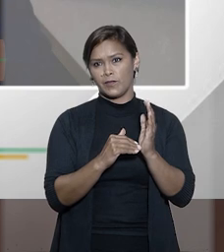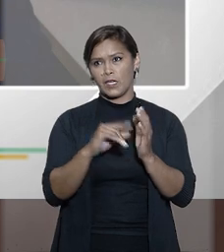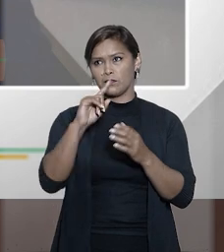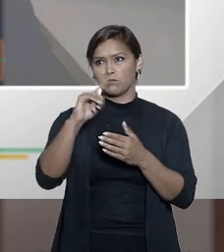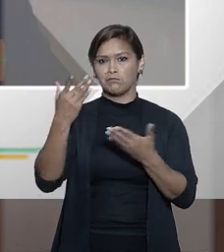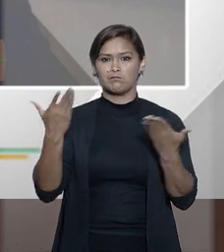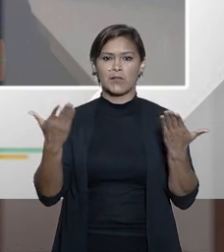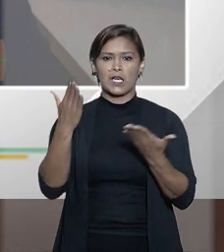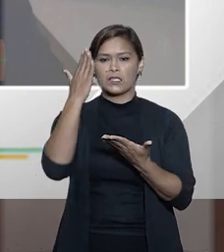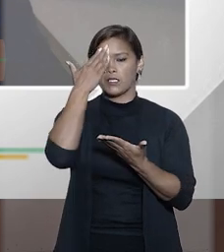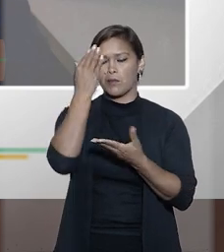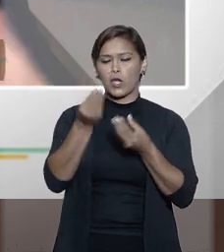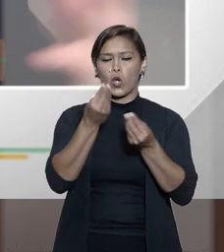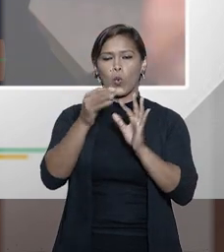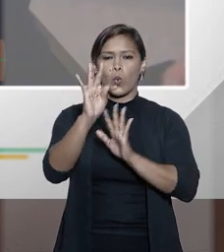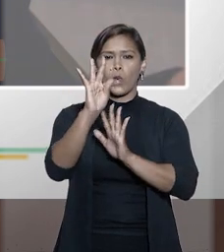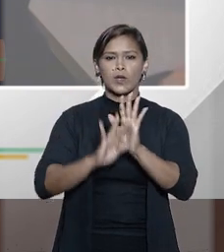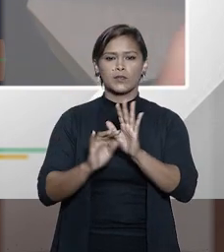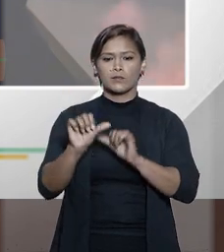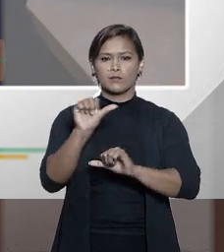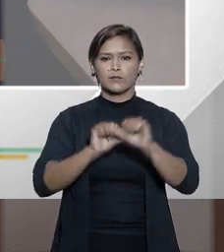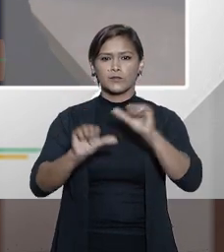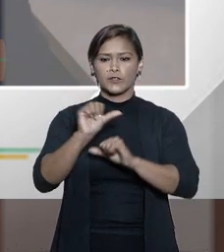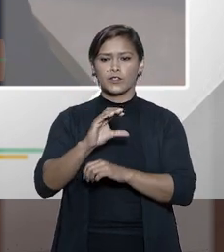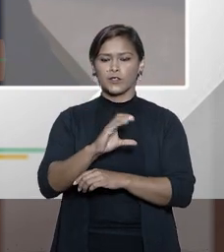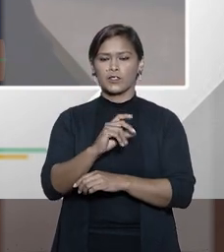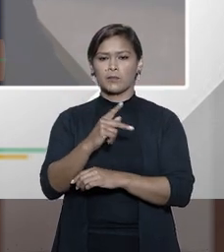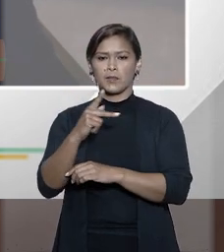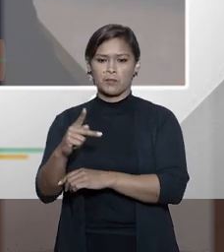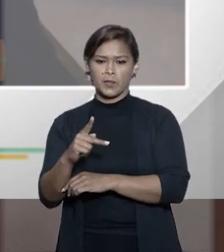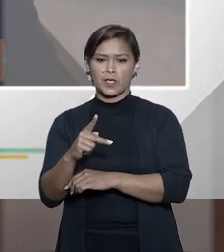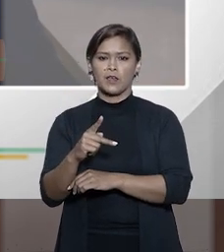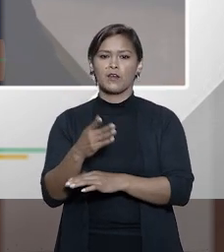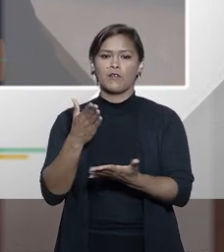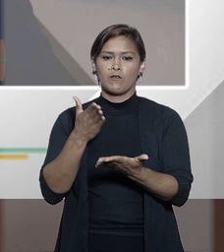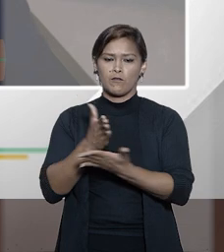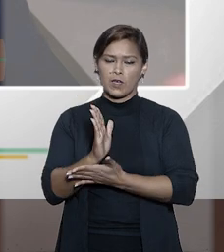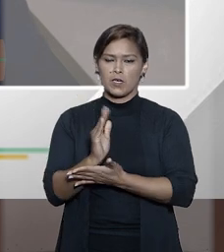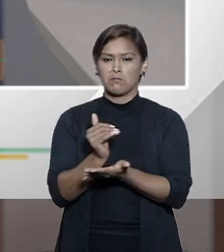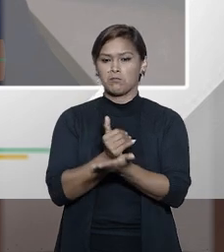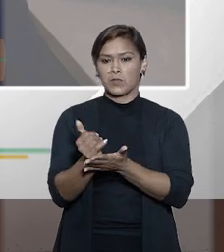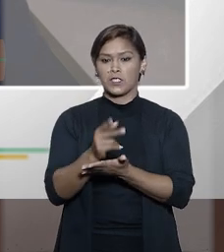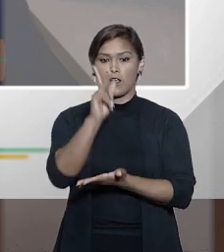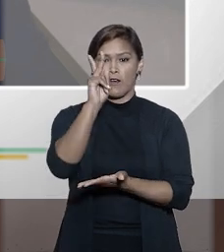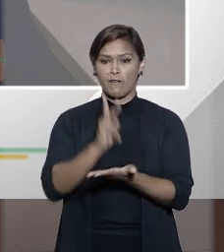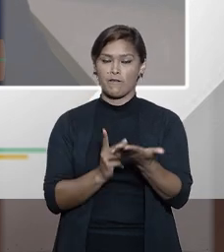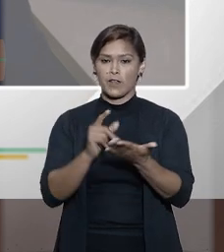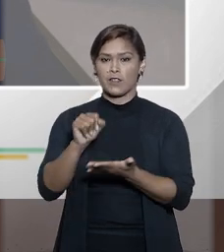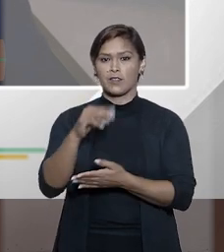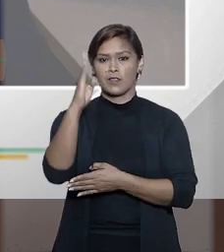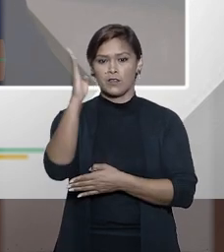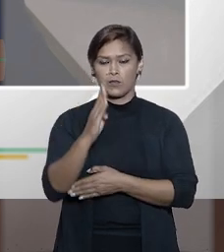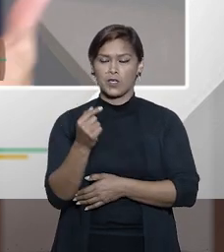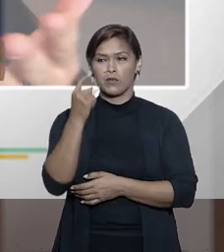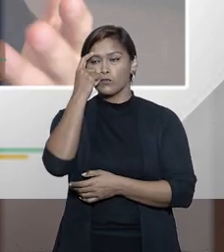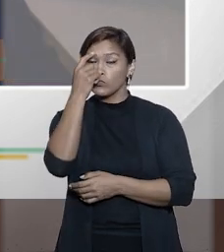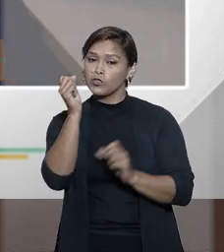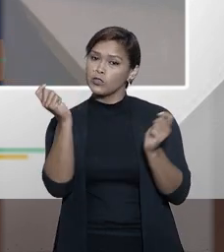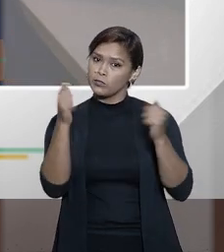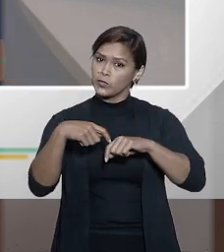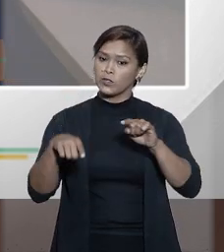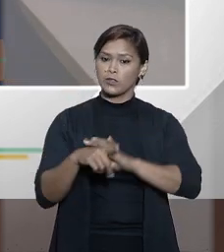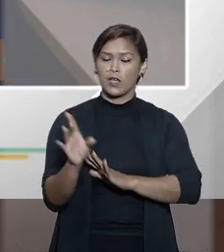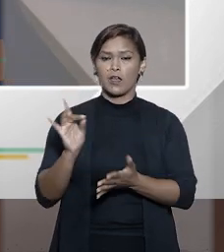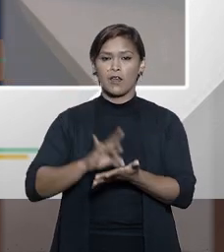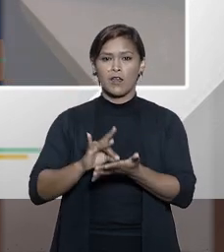Deus sabe quando esse texto geral do CPP estará em vigor no Brasil. Talvez um dia, mas é preciso que